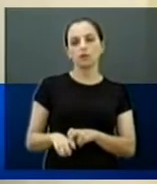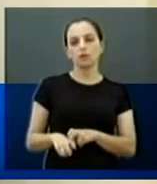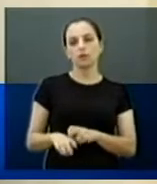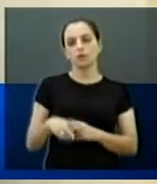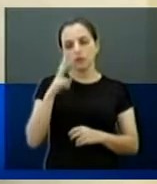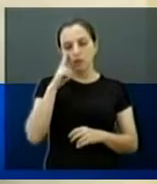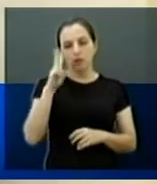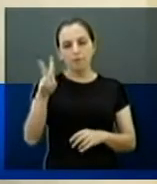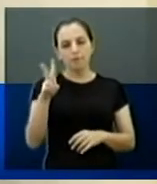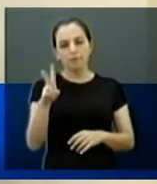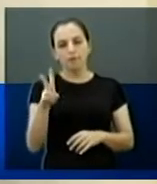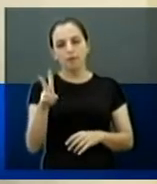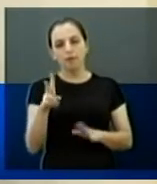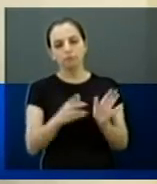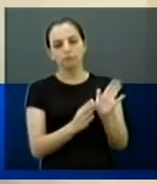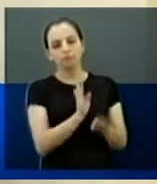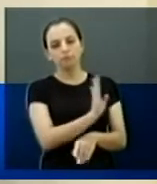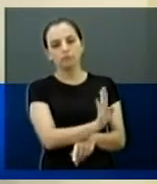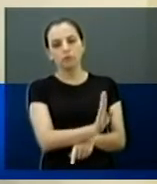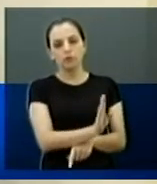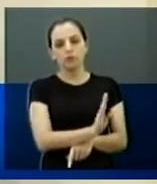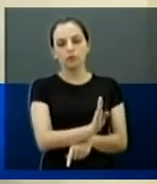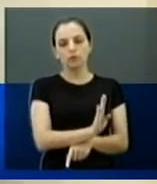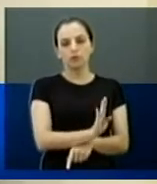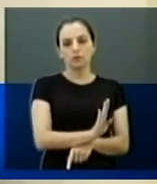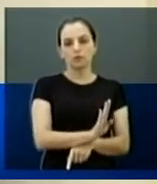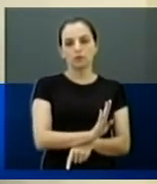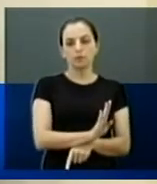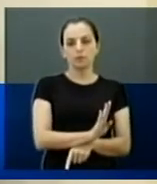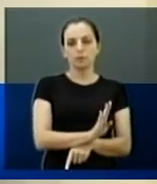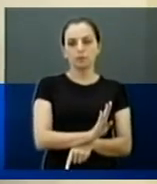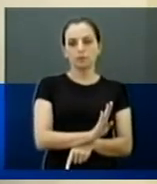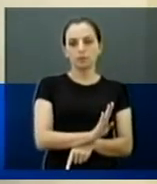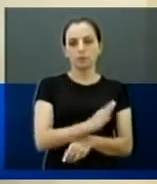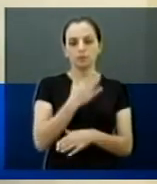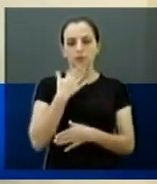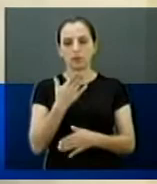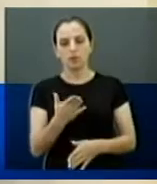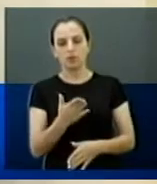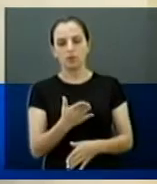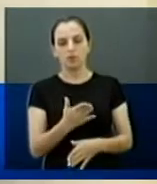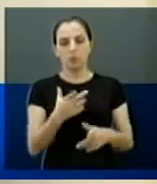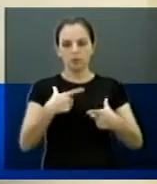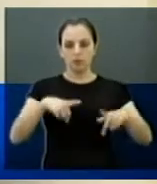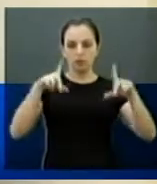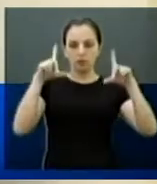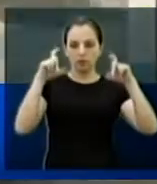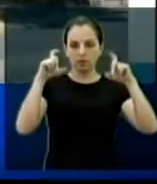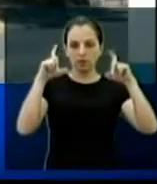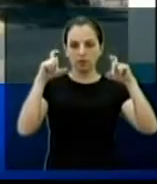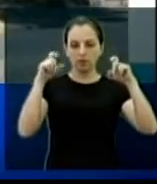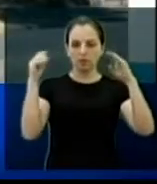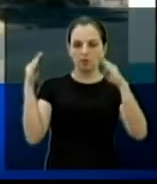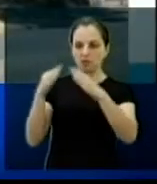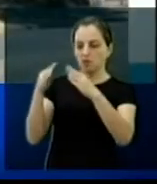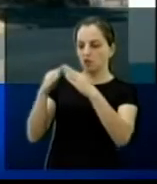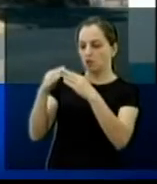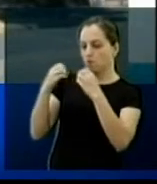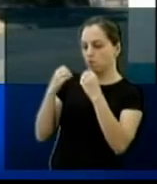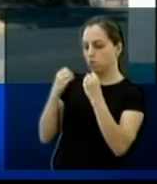Queria ver se o Willian poderia mostrar um vídeo para mim, por favor, ou as fotos, sobre as casas abandonadas,